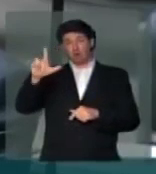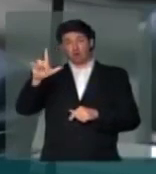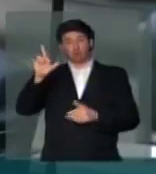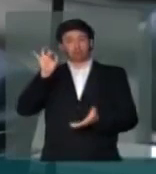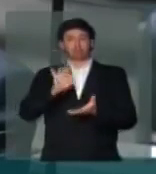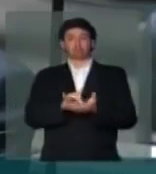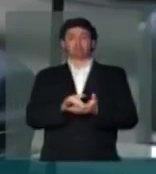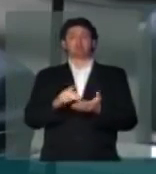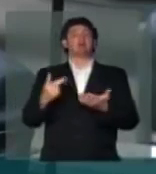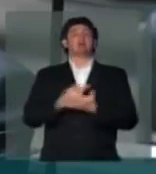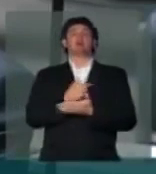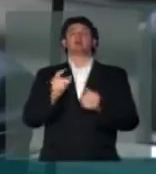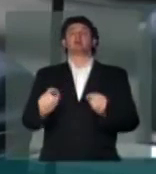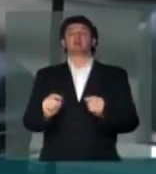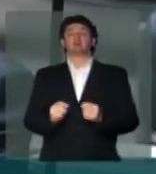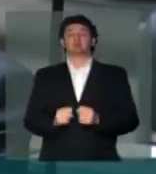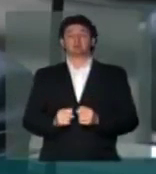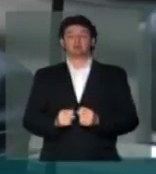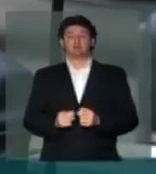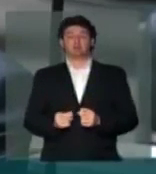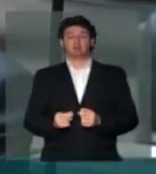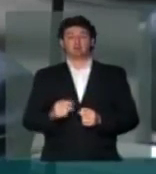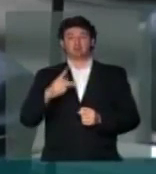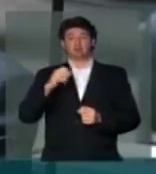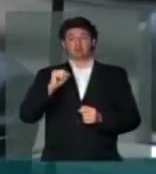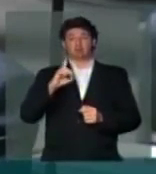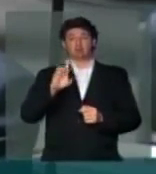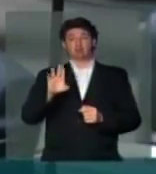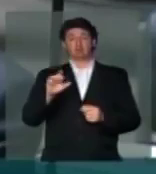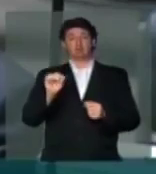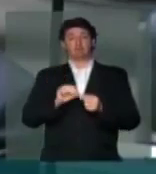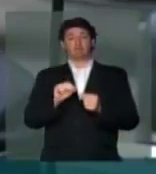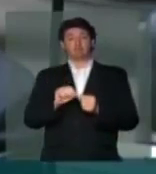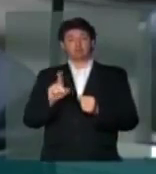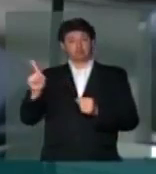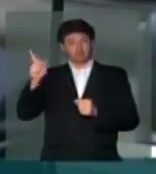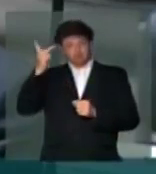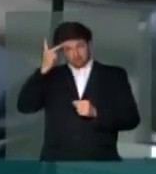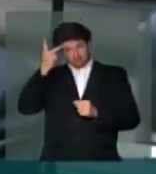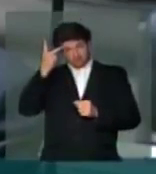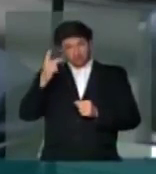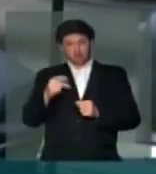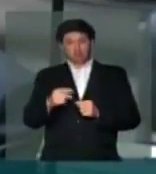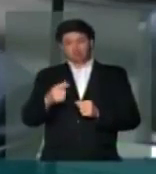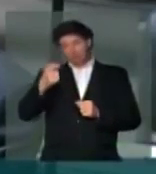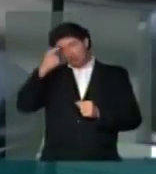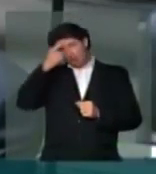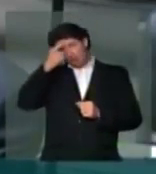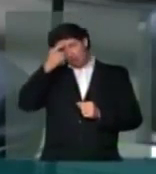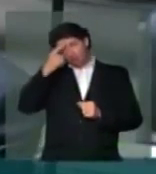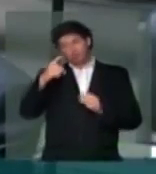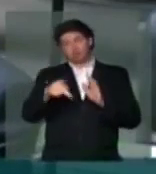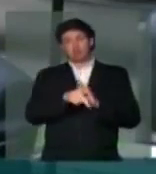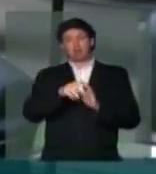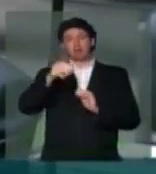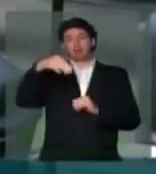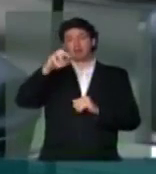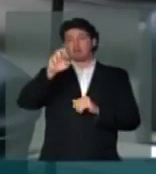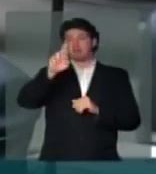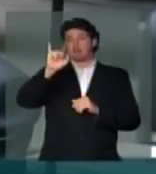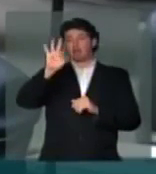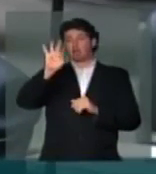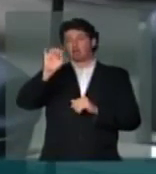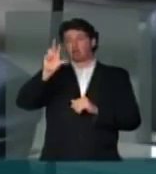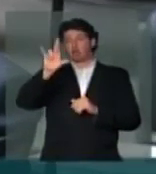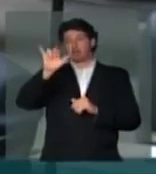O que ocorre, senhor presidente É que o PSDB estabeleceu em São Paulo a lógica da meritocracia E